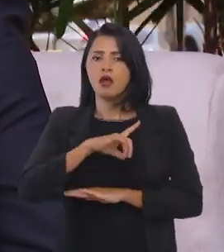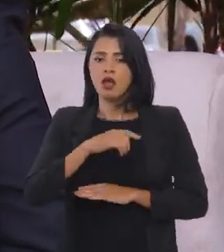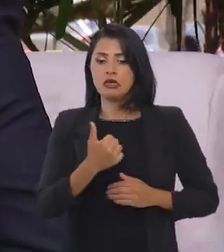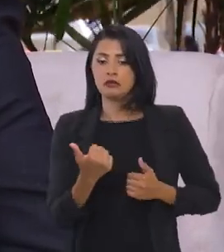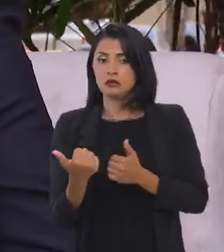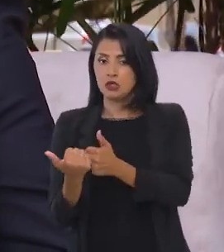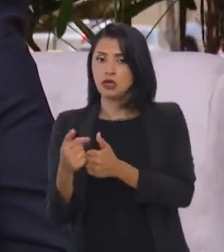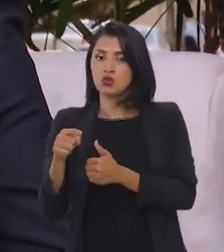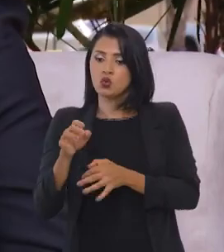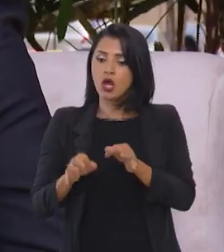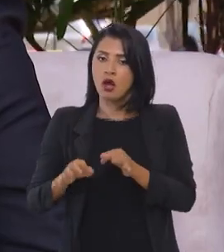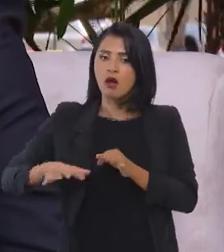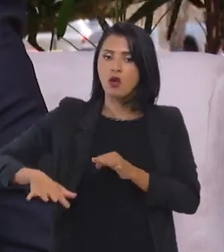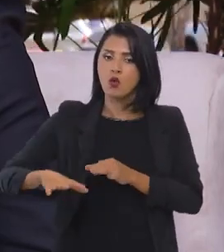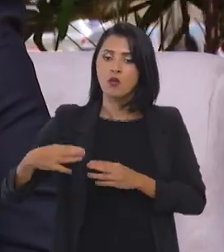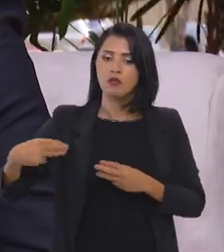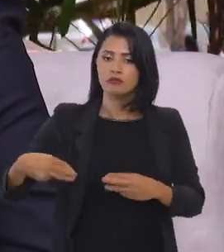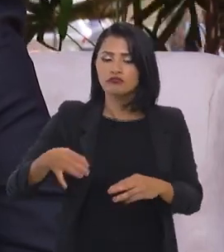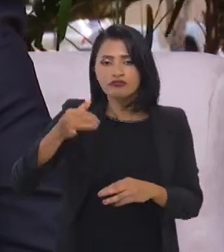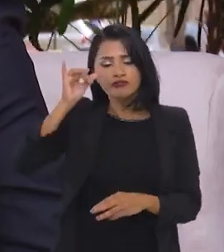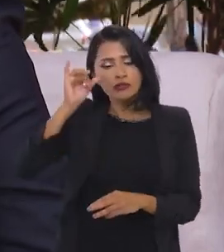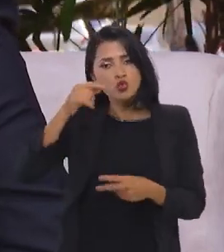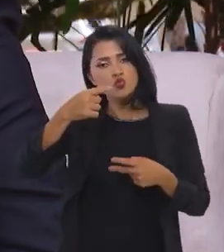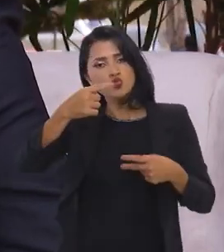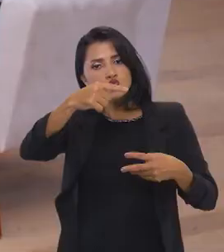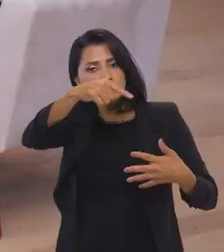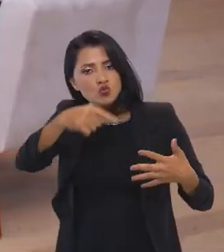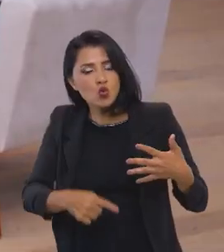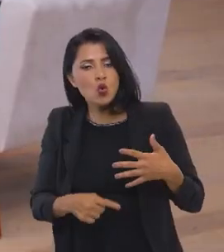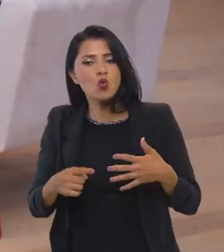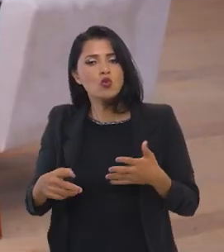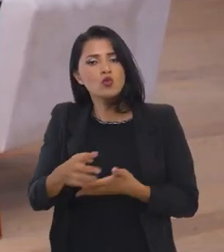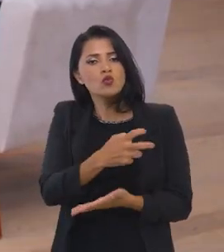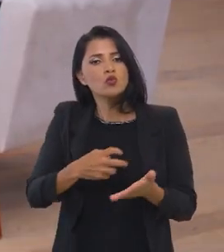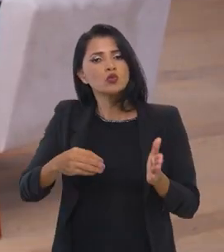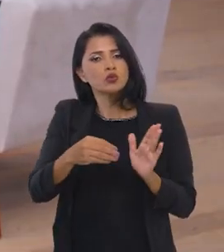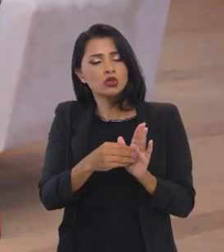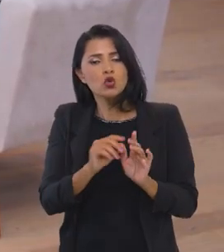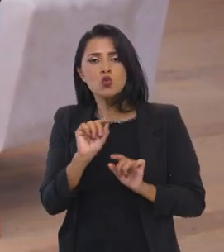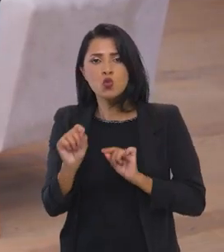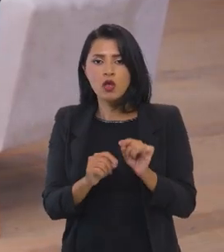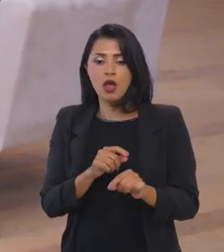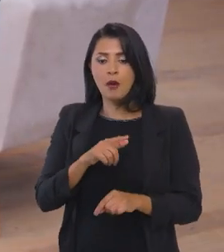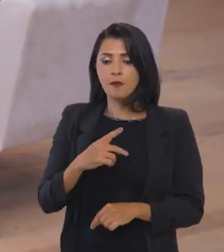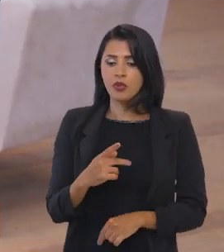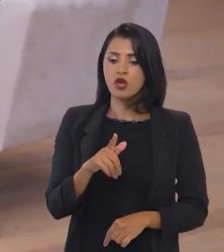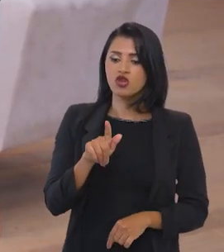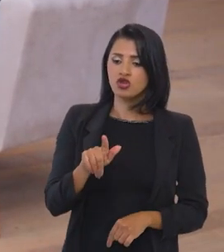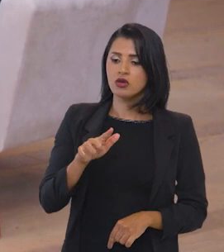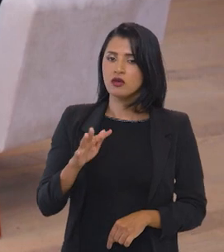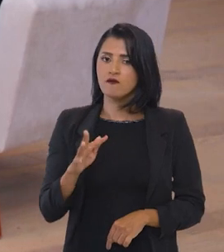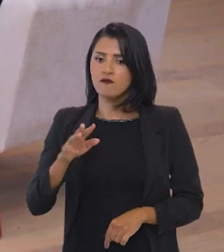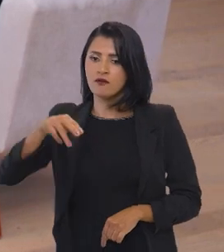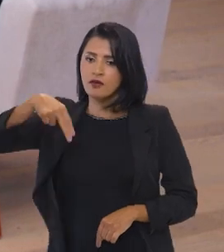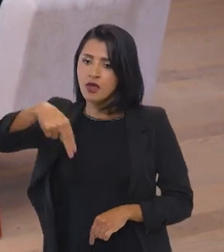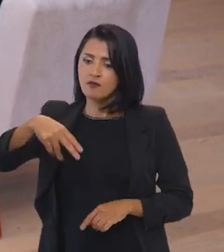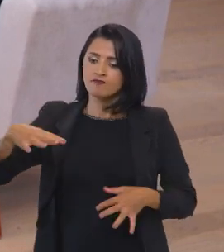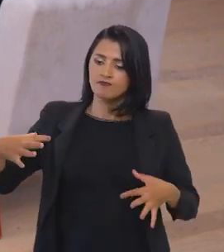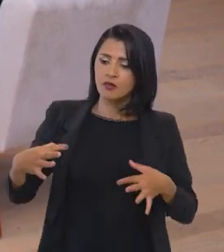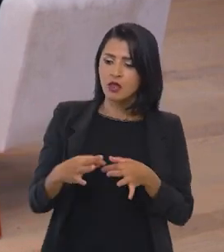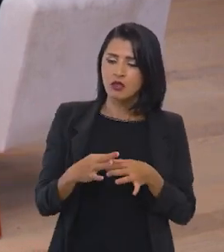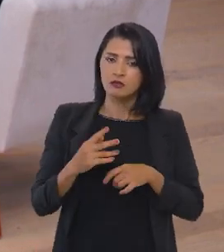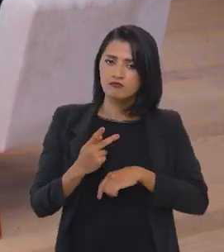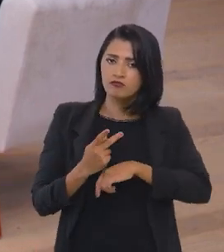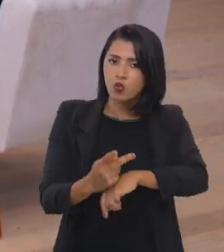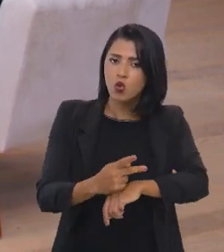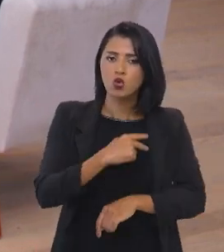dimensões é assessorar juridicamente o Ministério da Fazenda em questões tributárias. Ou seja, indiretamente a PGFN está ligada a